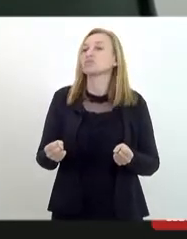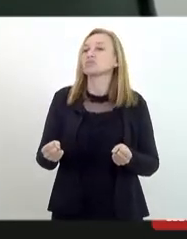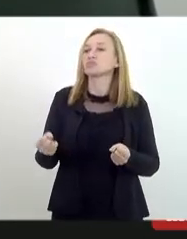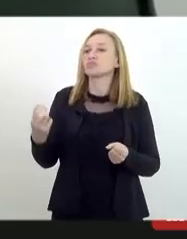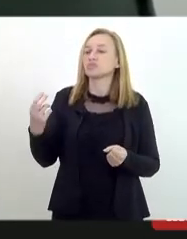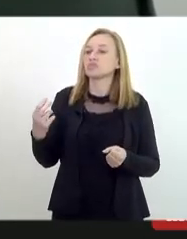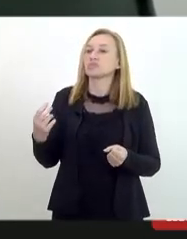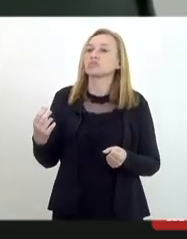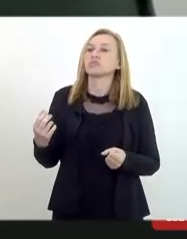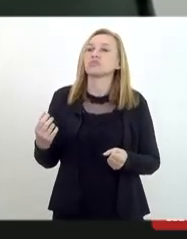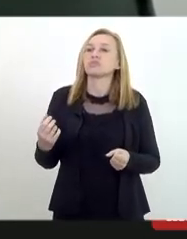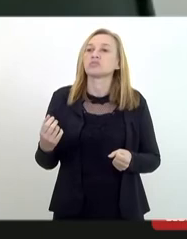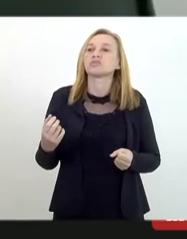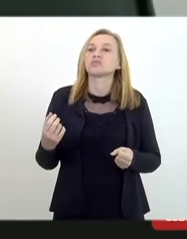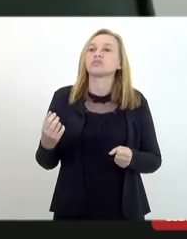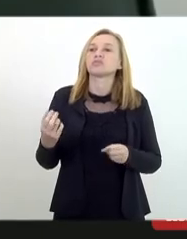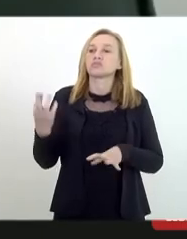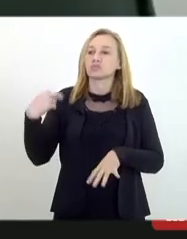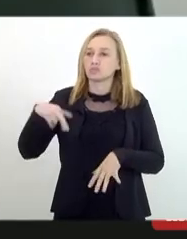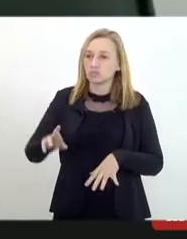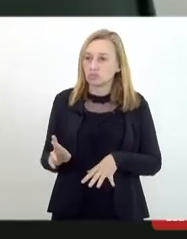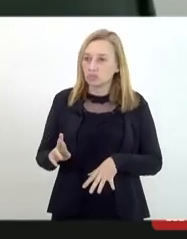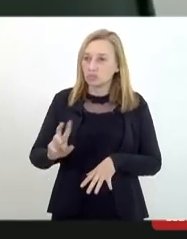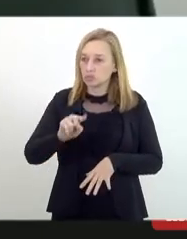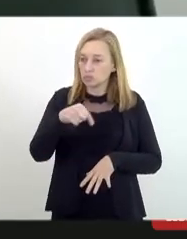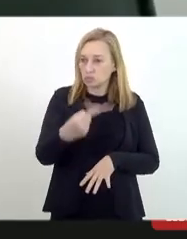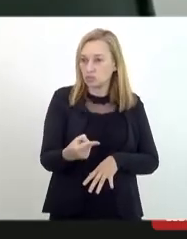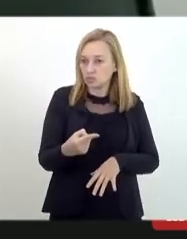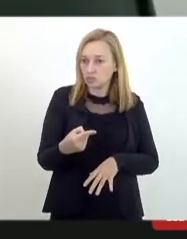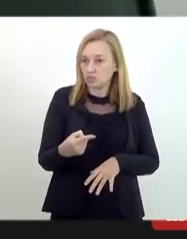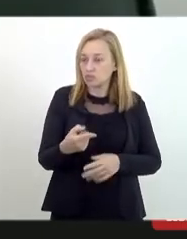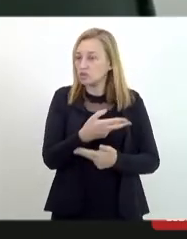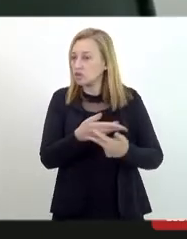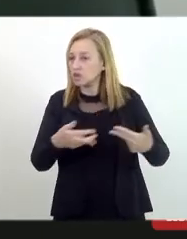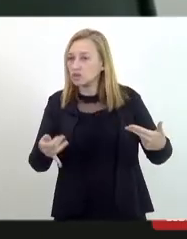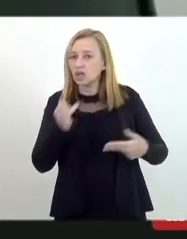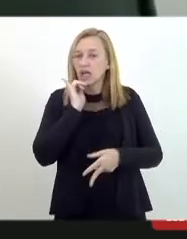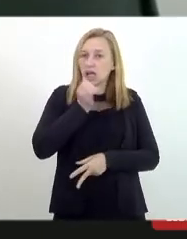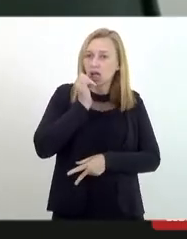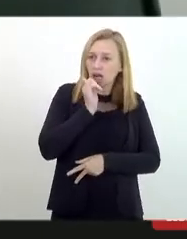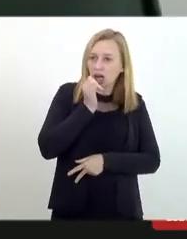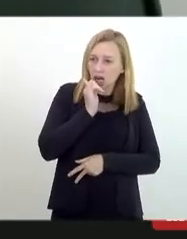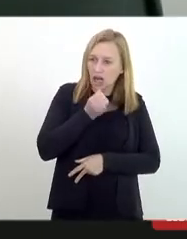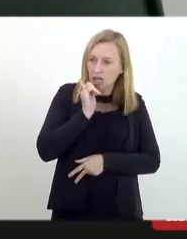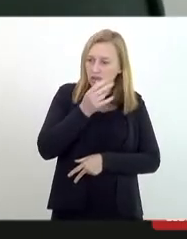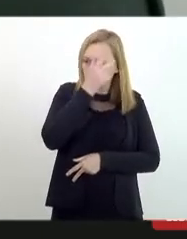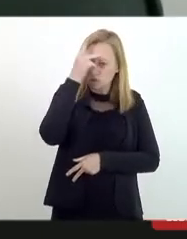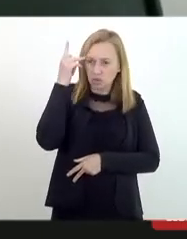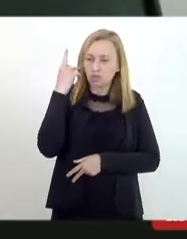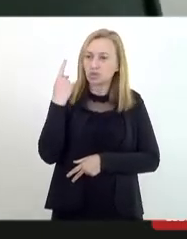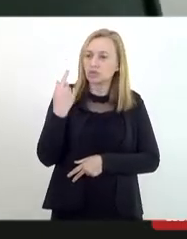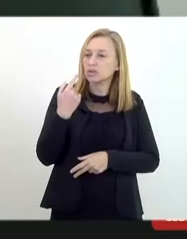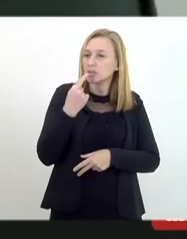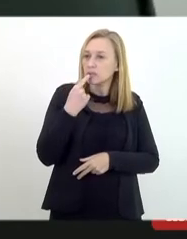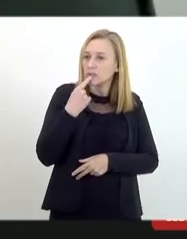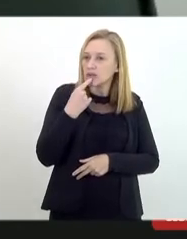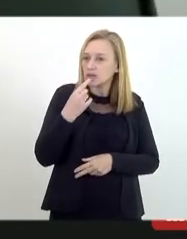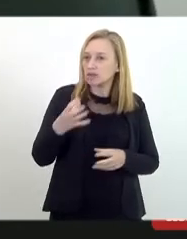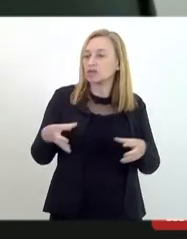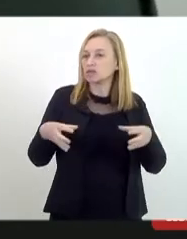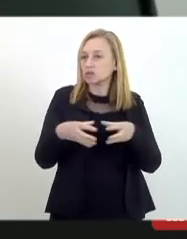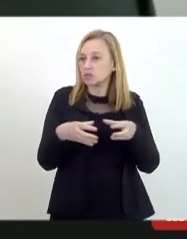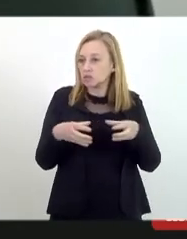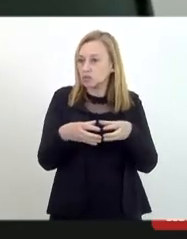bispos, enfim, aos diáconos, muitos deles nos relatam, eu sou muito próxima a essa comunidade religiosa, de ser